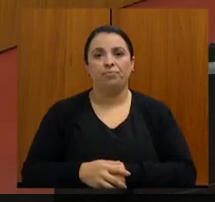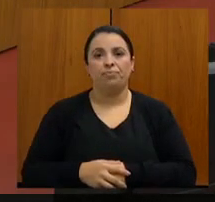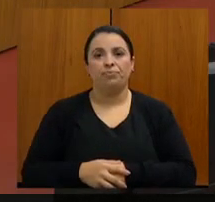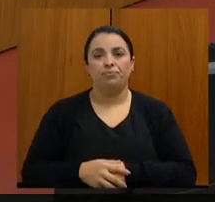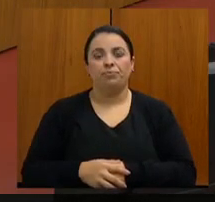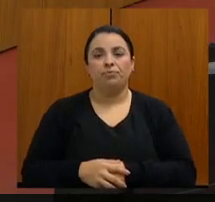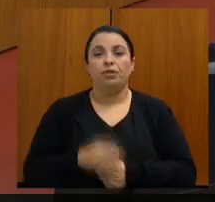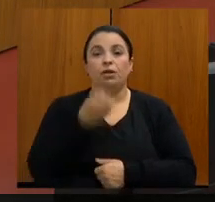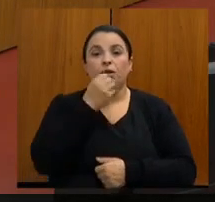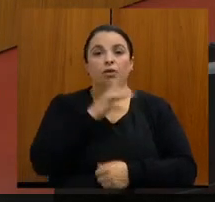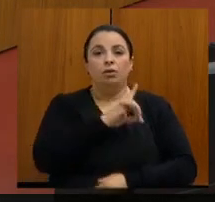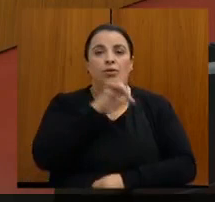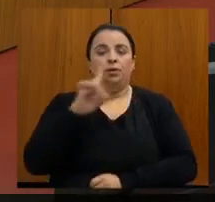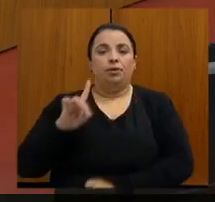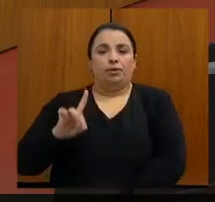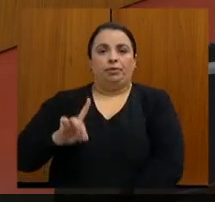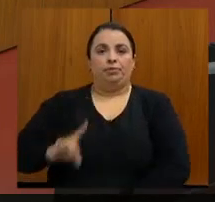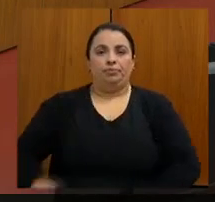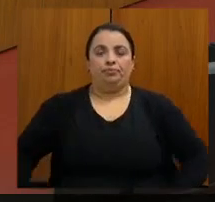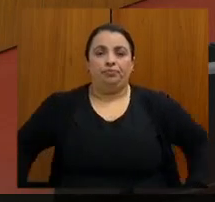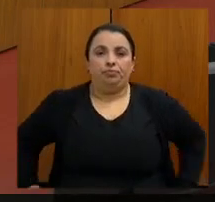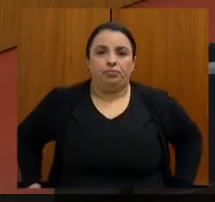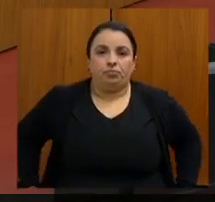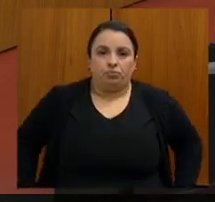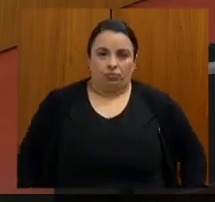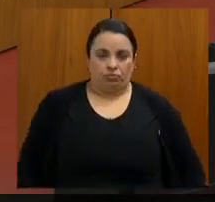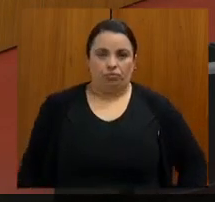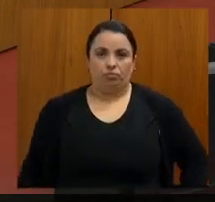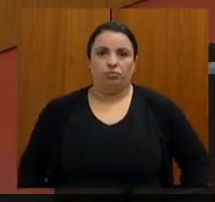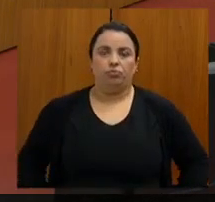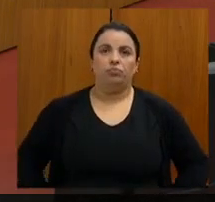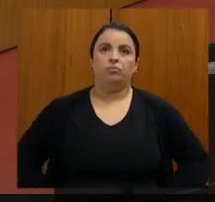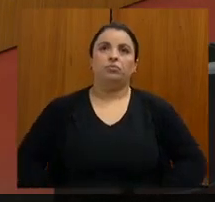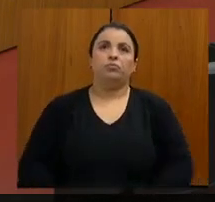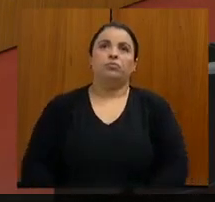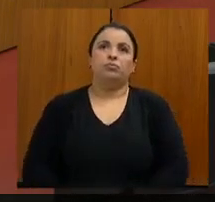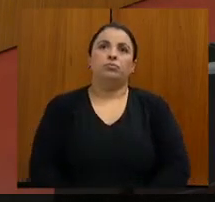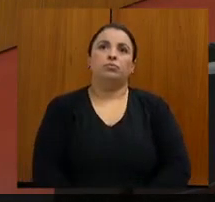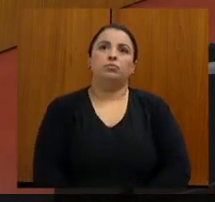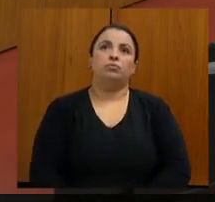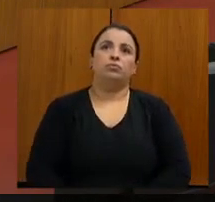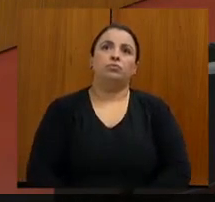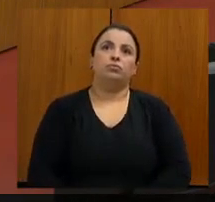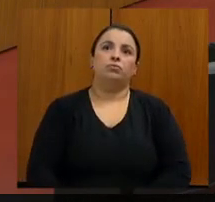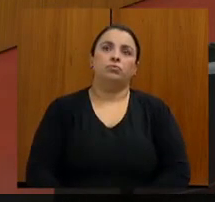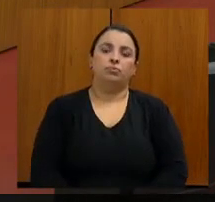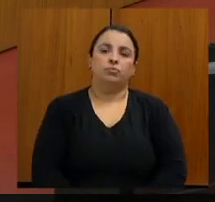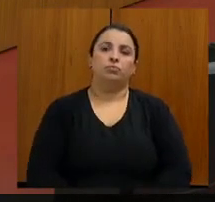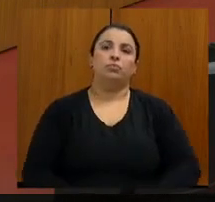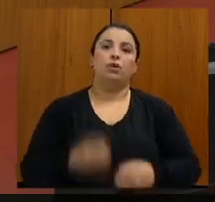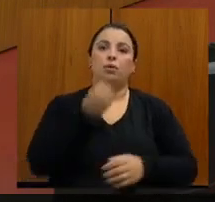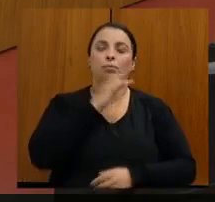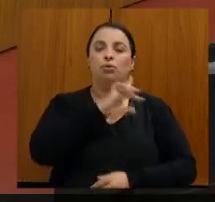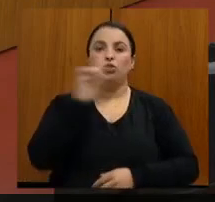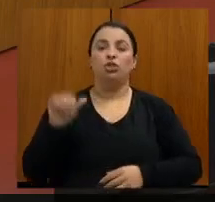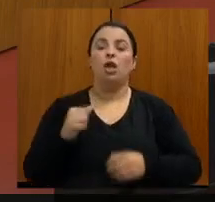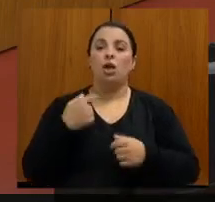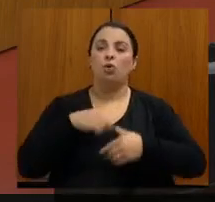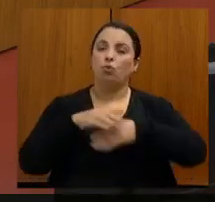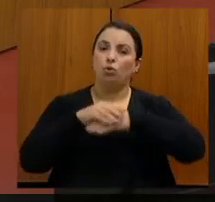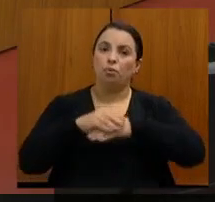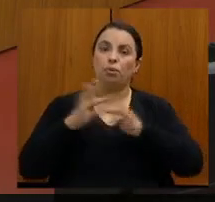Bom dia. Eu cumprimento todos os parlamentares aqui presentes, na pessoa do doutor Wilson